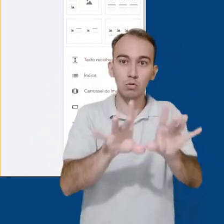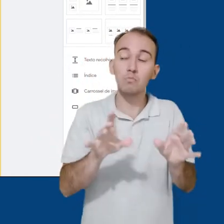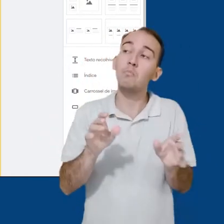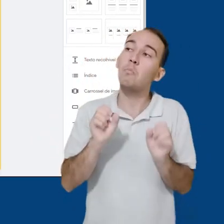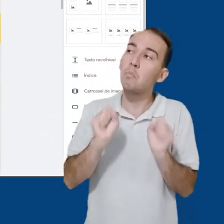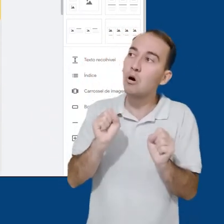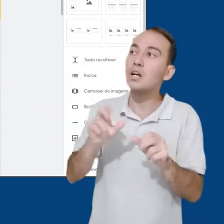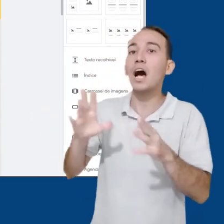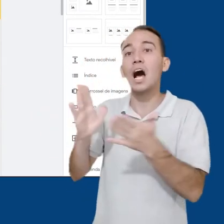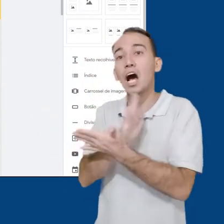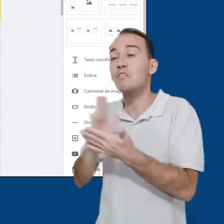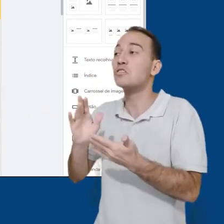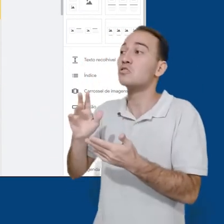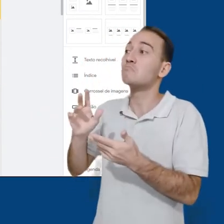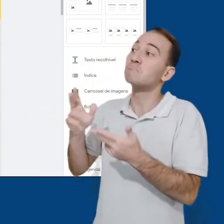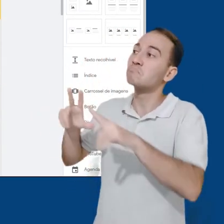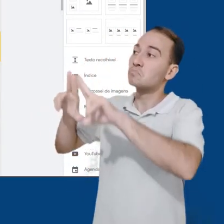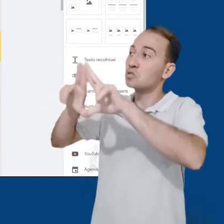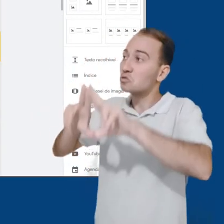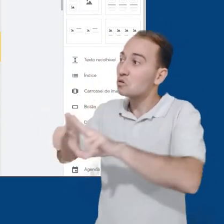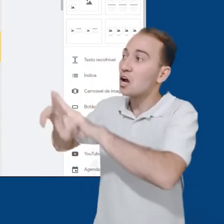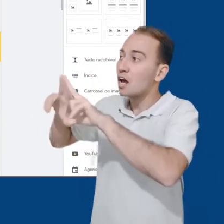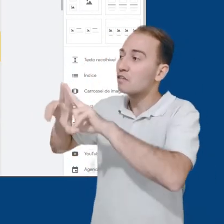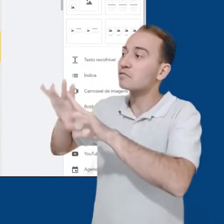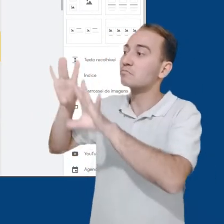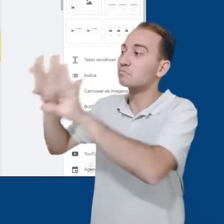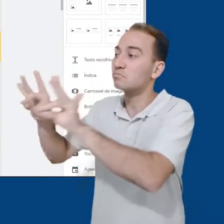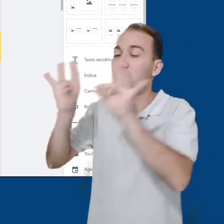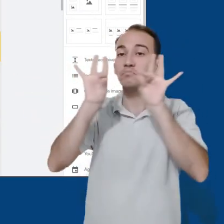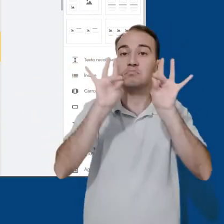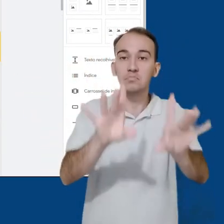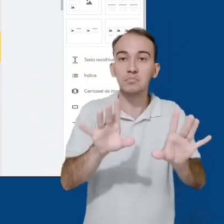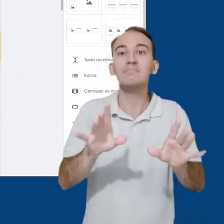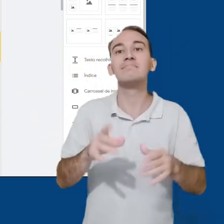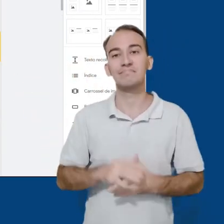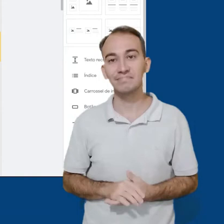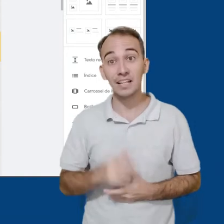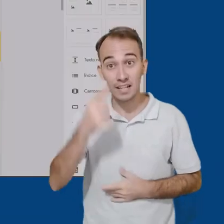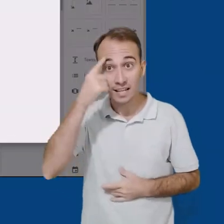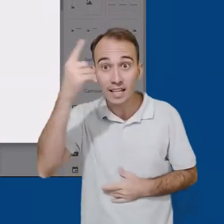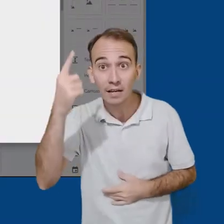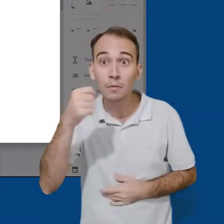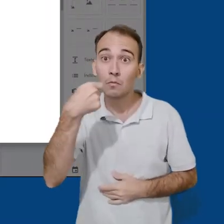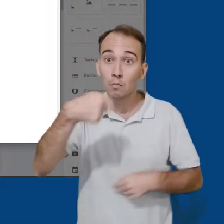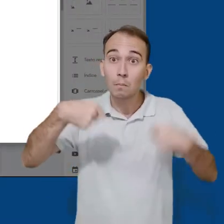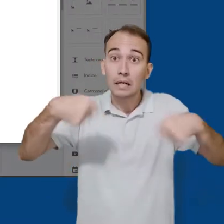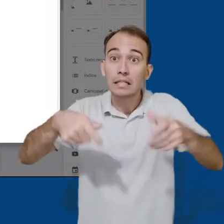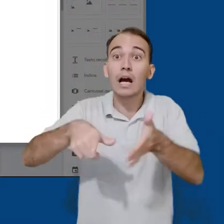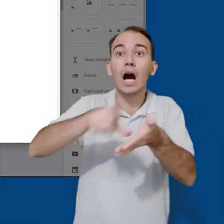ou escolher diretamente de fotos que estão alocadas no Google Drive, clicando em Selecionar.